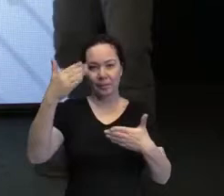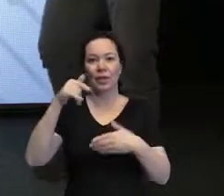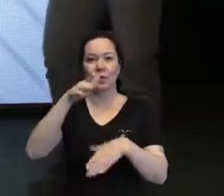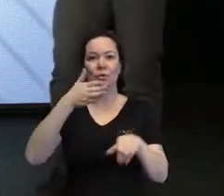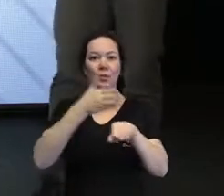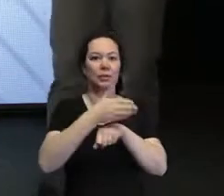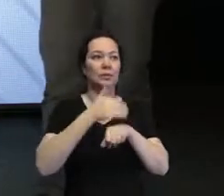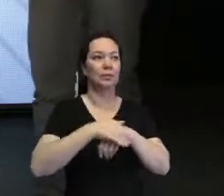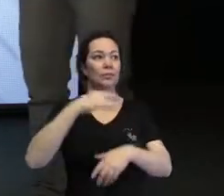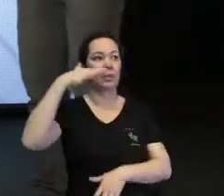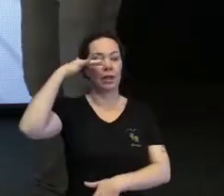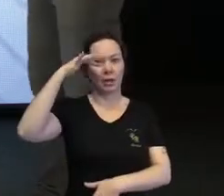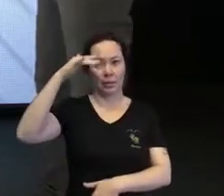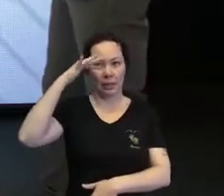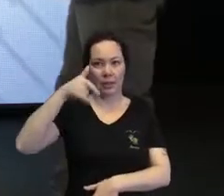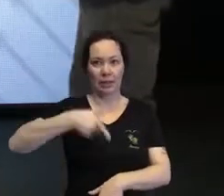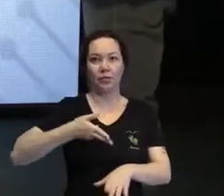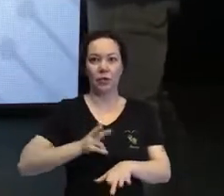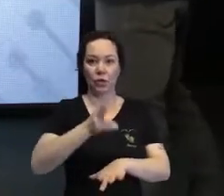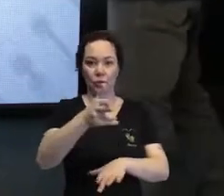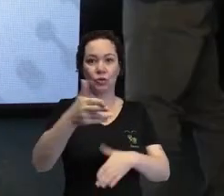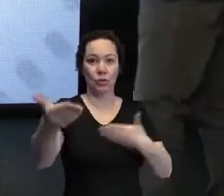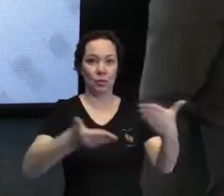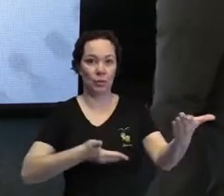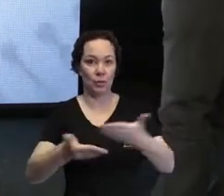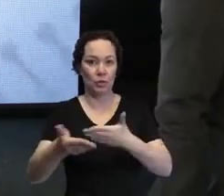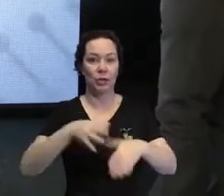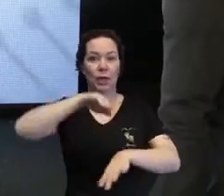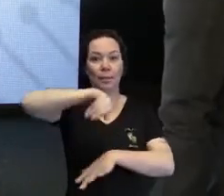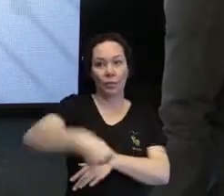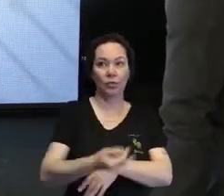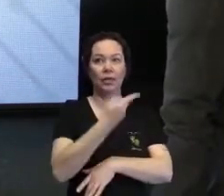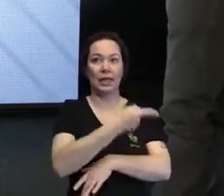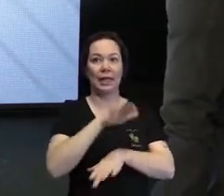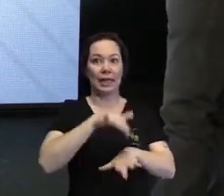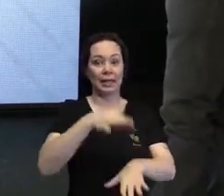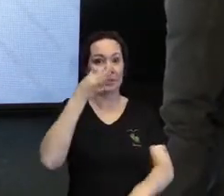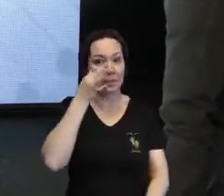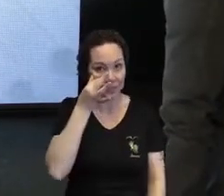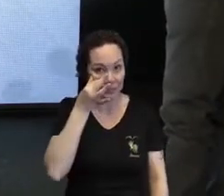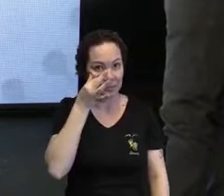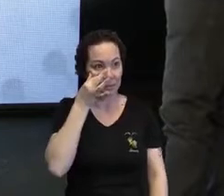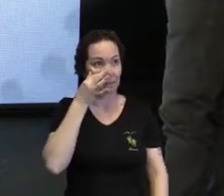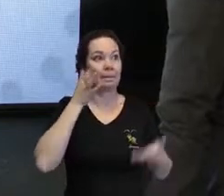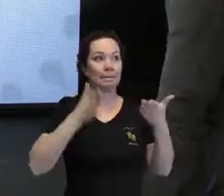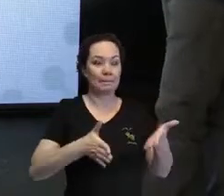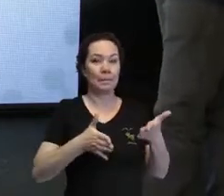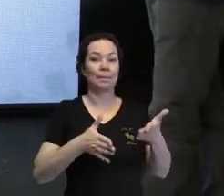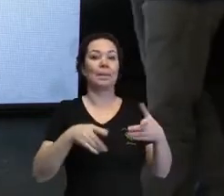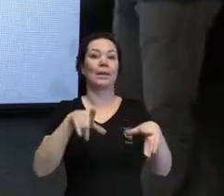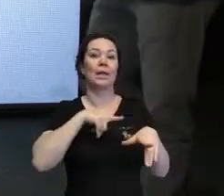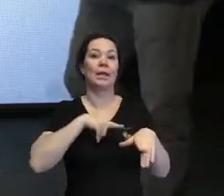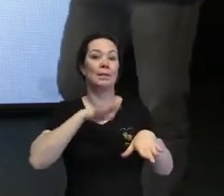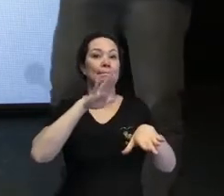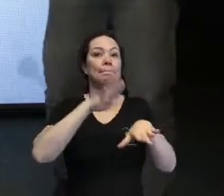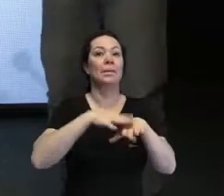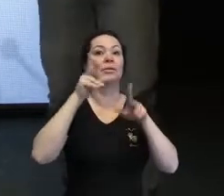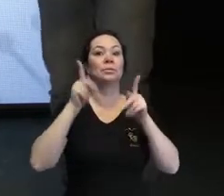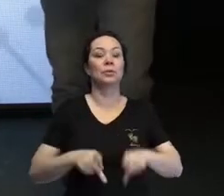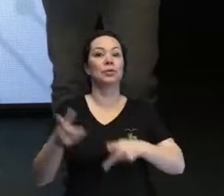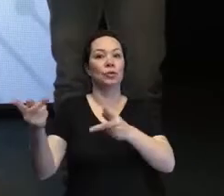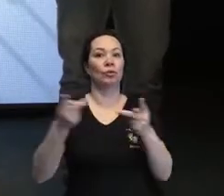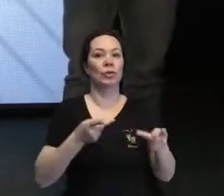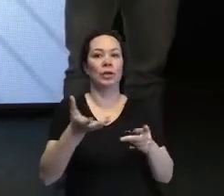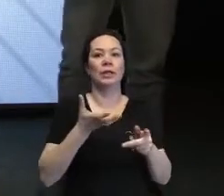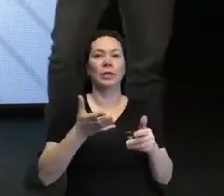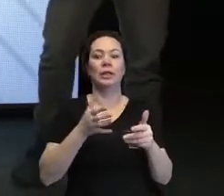aqui. A Marília vai continuar com a gente aqui como mediadora, aproveitar que ela está presente. Então, agora a gente vai receber mais um convidado. Eu queria perguntar